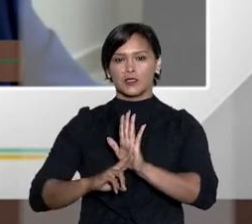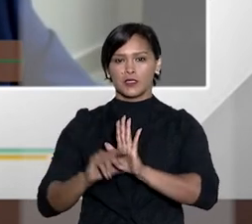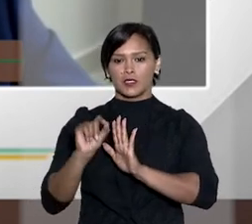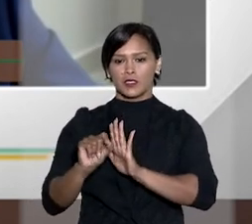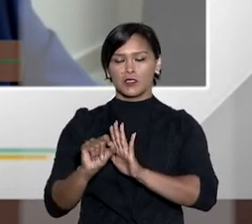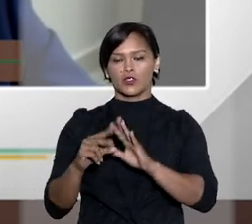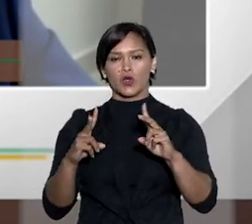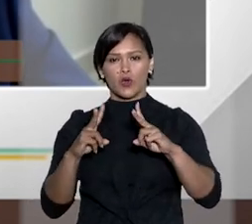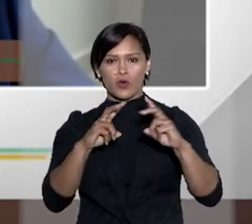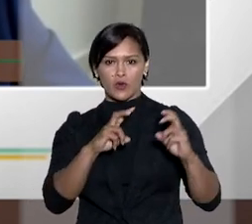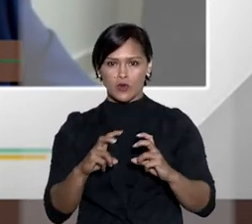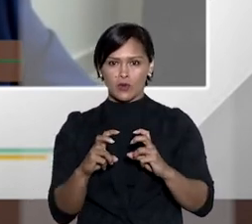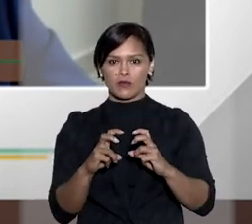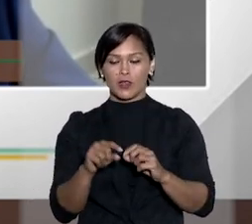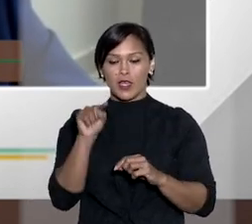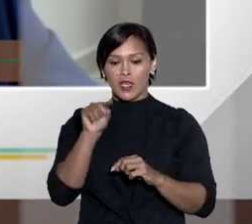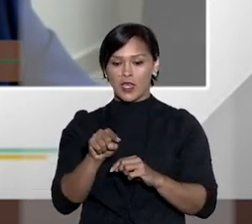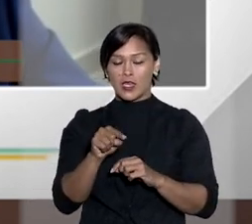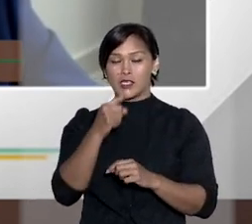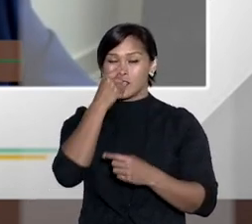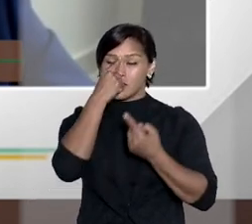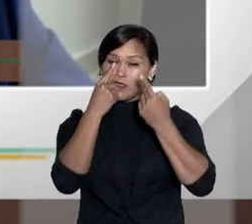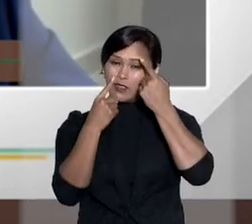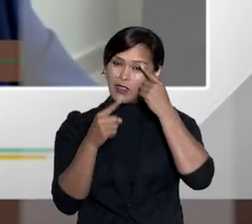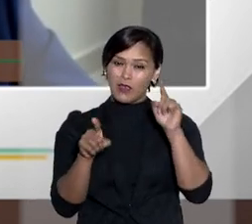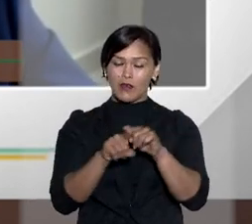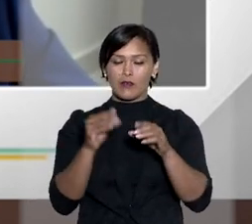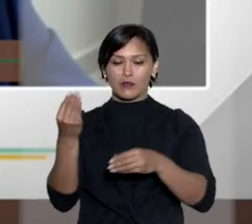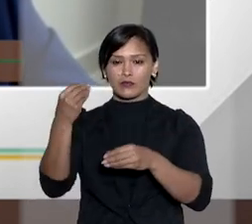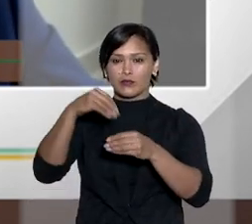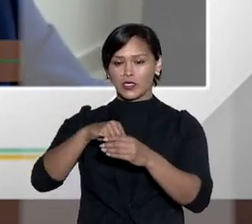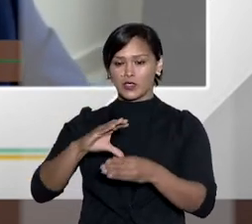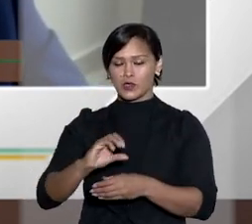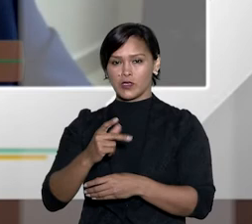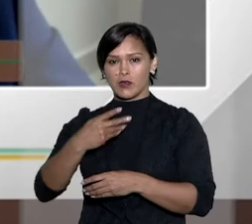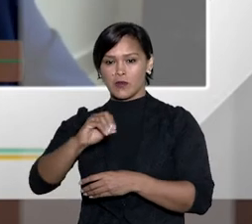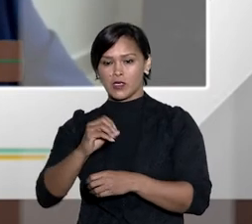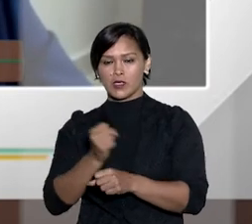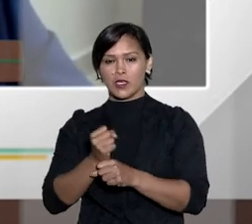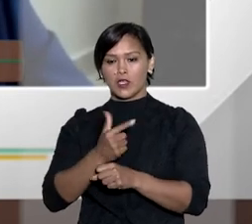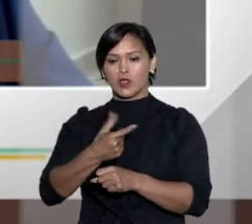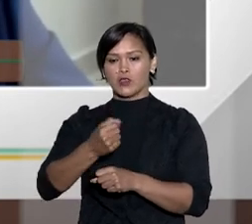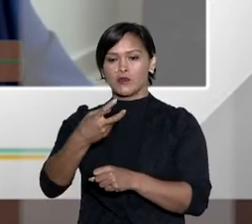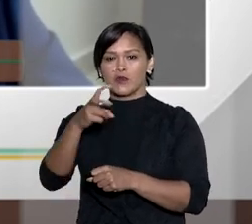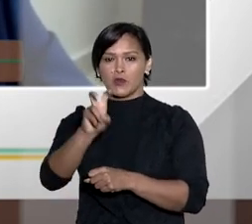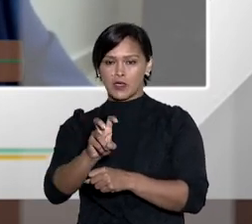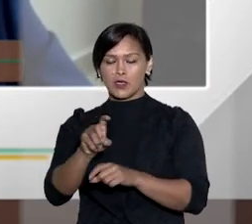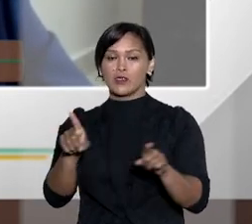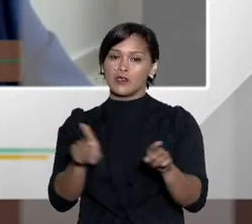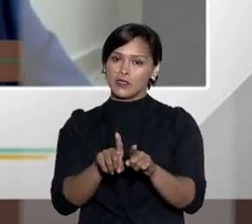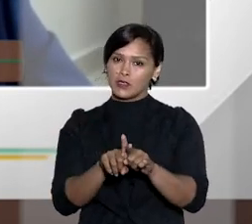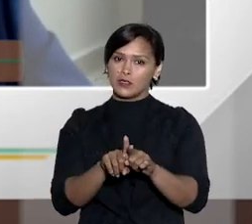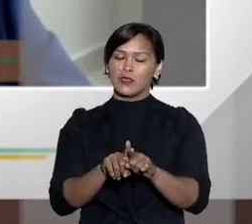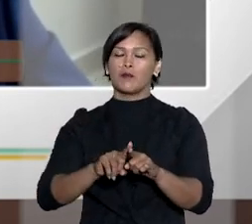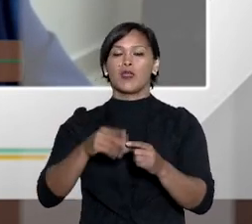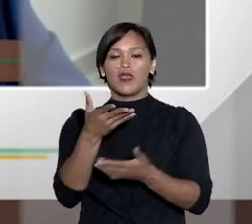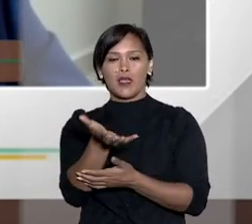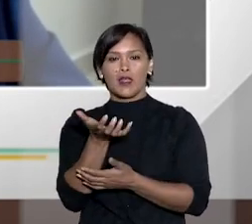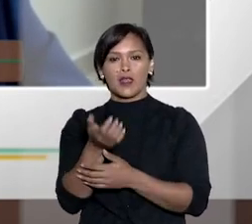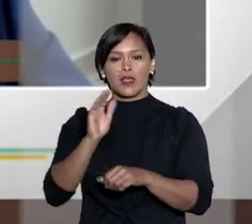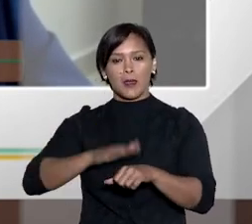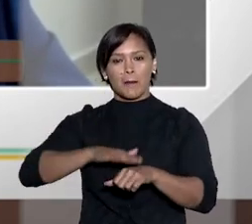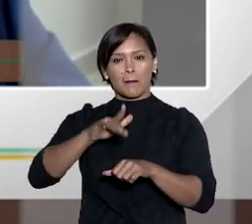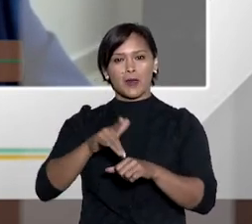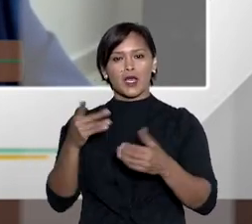básica do processo decisório da resolução dos conflitos essas ideias foram incorporadas no CPC de 2015